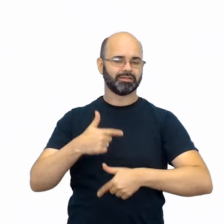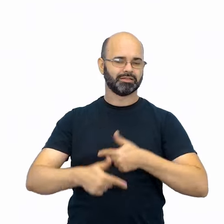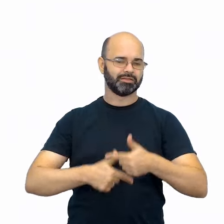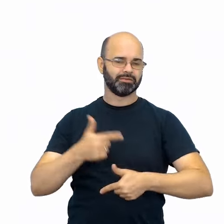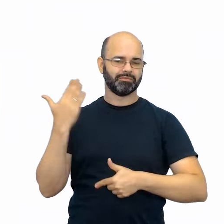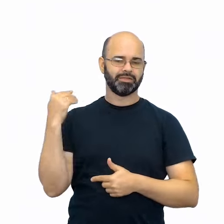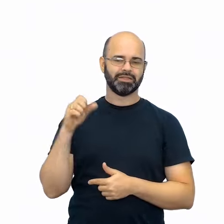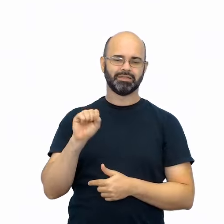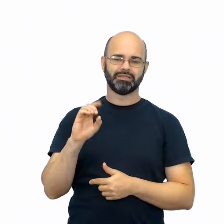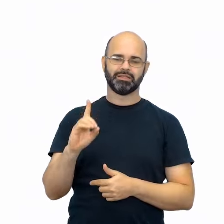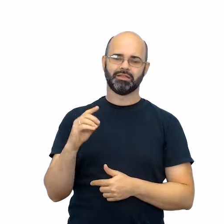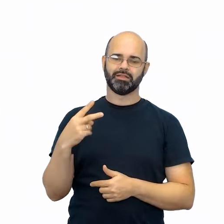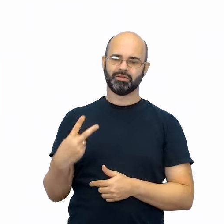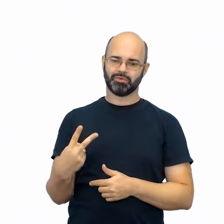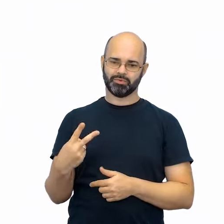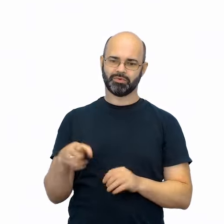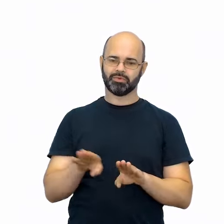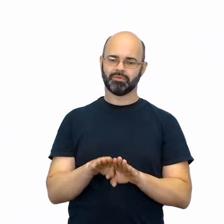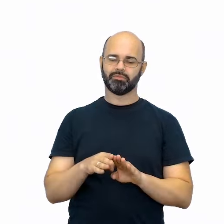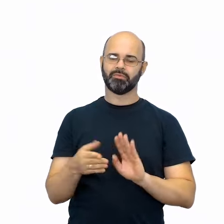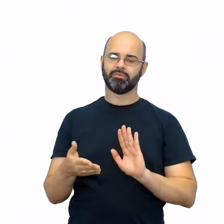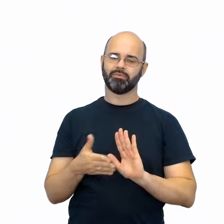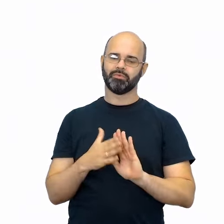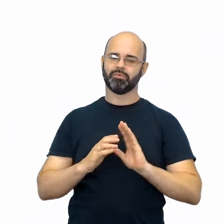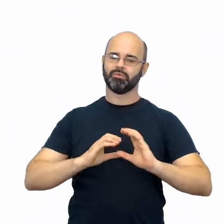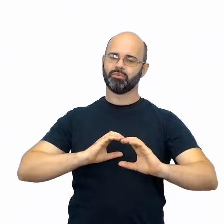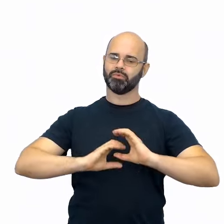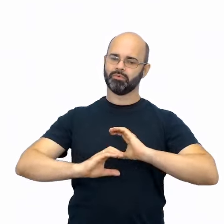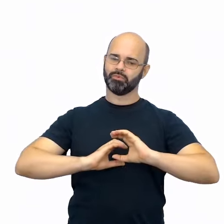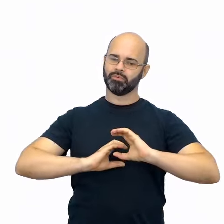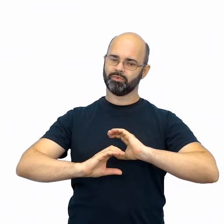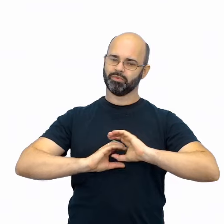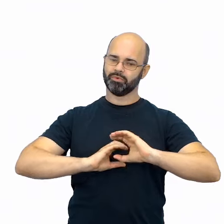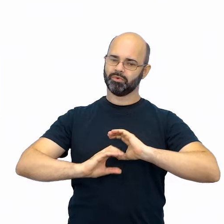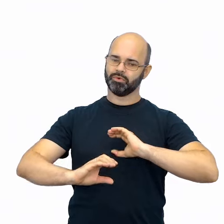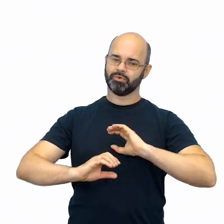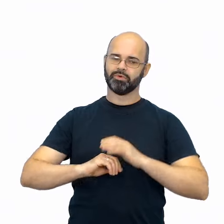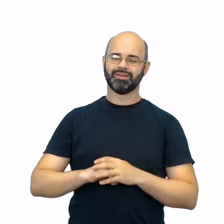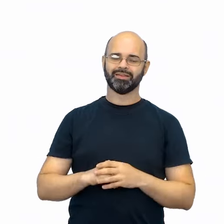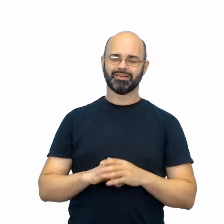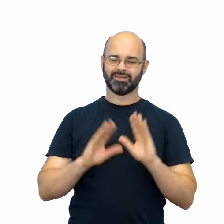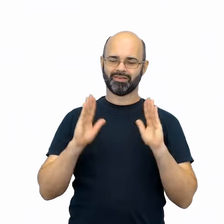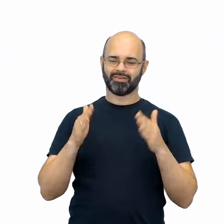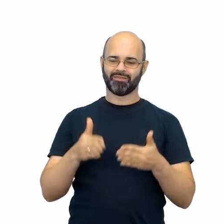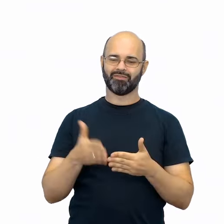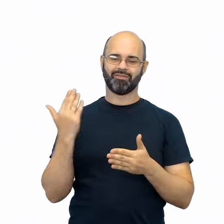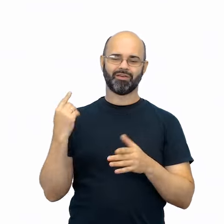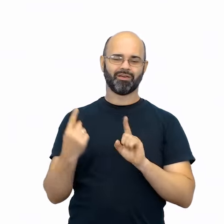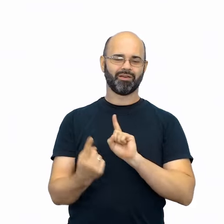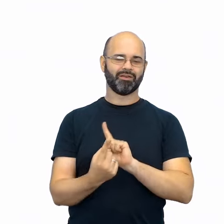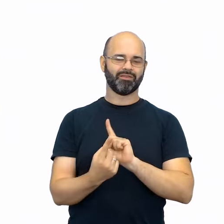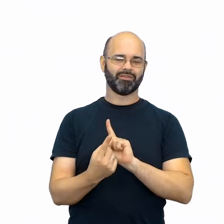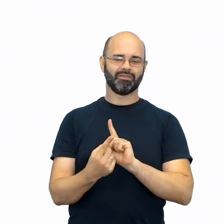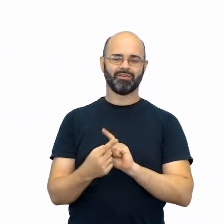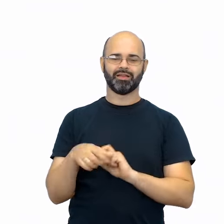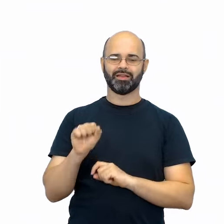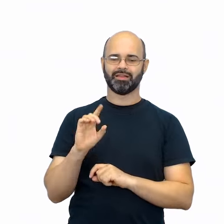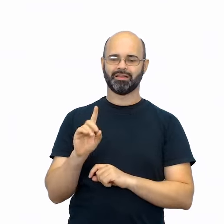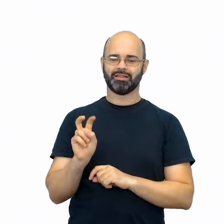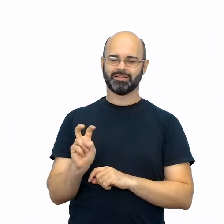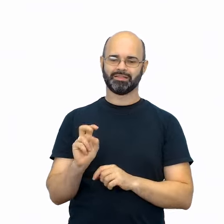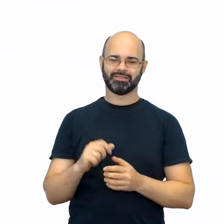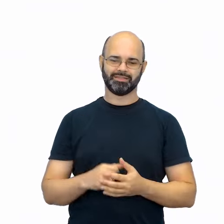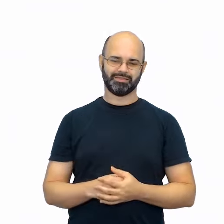2 e com o propósito comunicativo, que foi o foco formativo da SD 5.